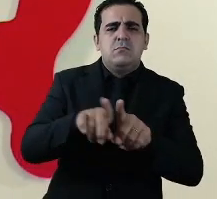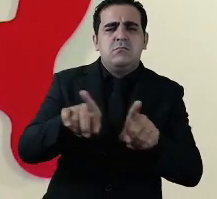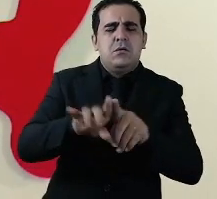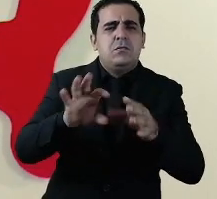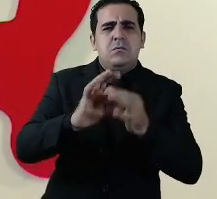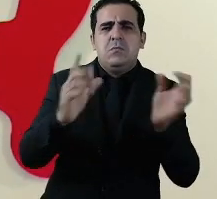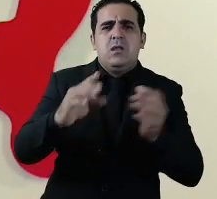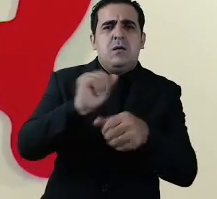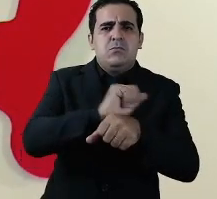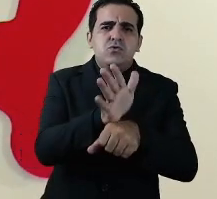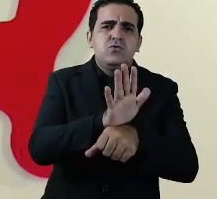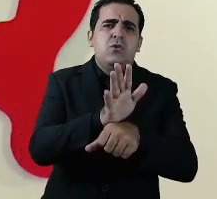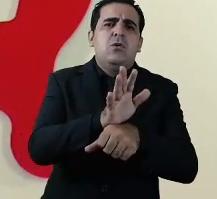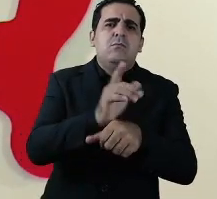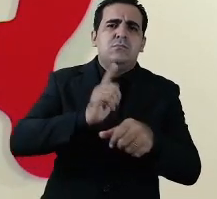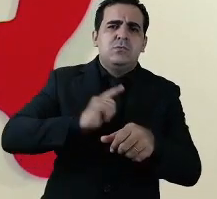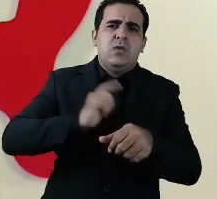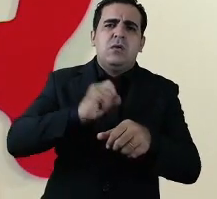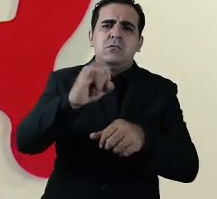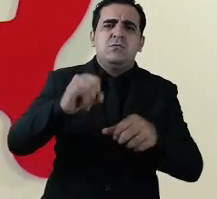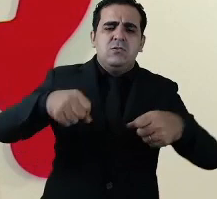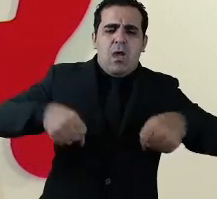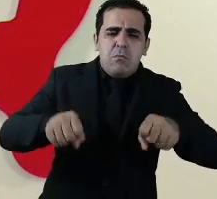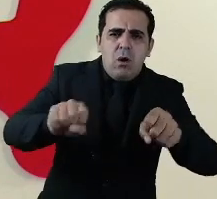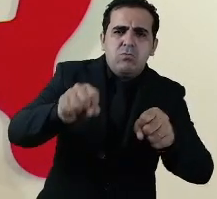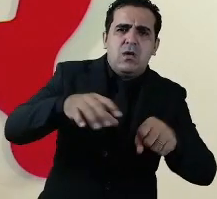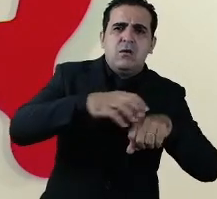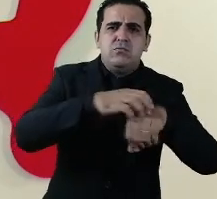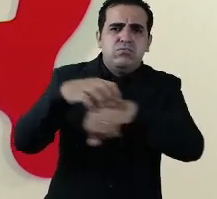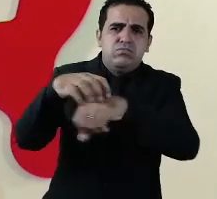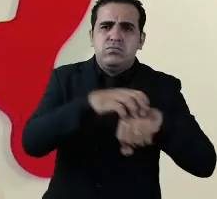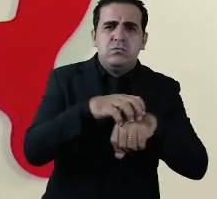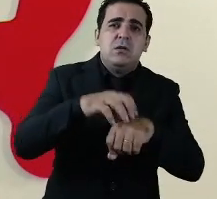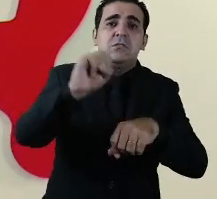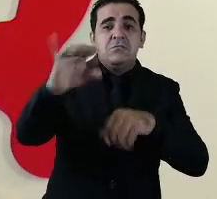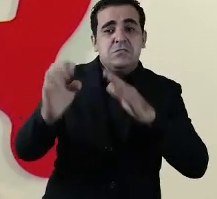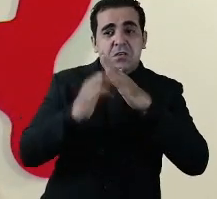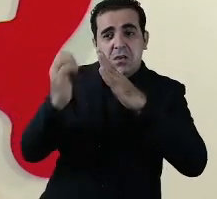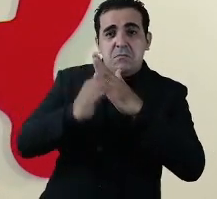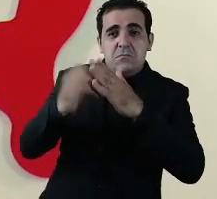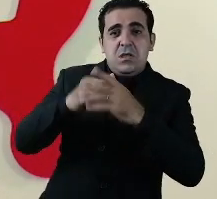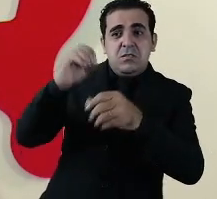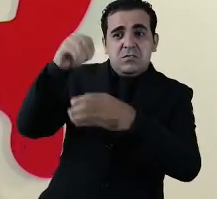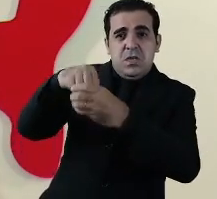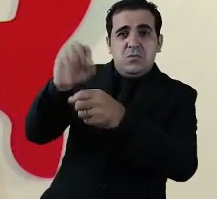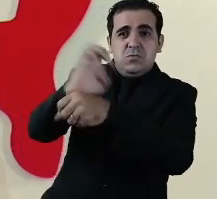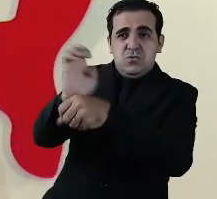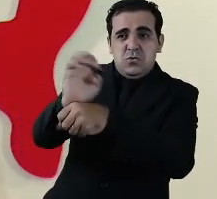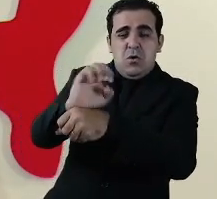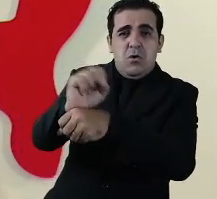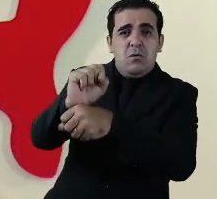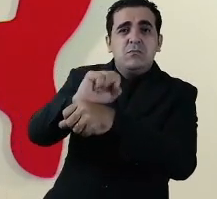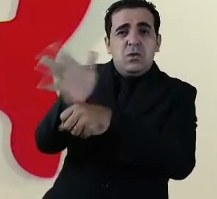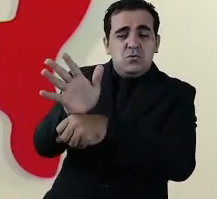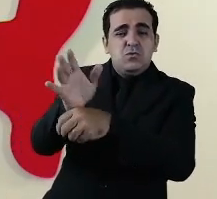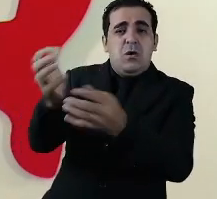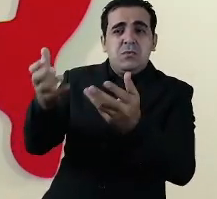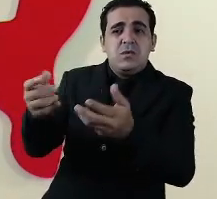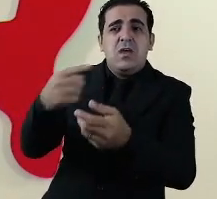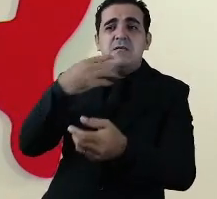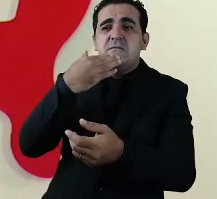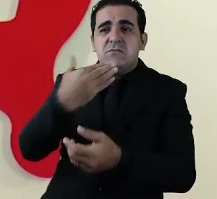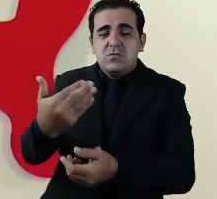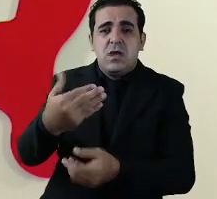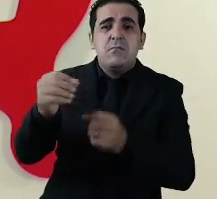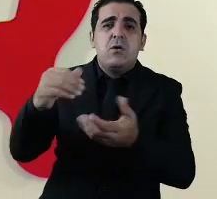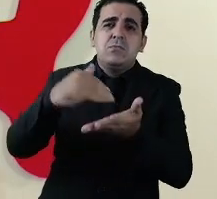dificuldade quanto a isso peço que os empresários interessados formalizem esse pedido a secretaria de